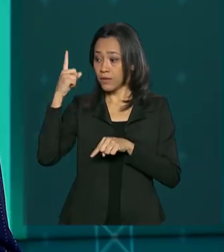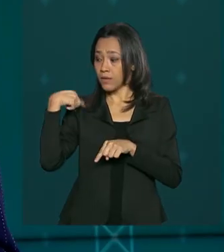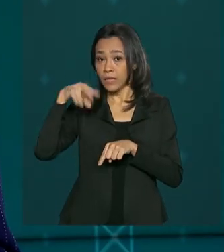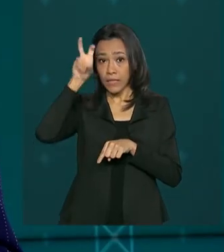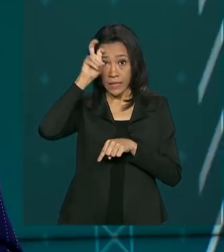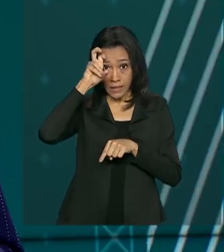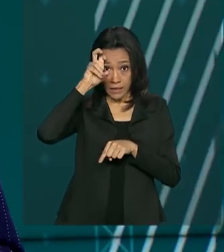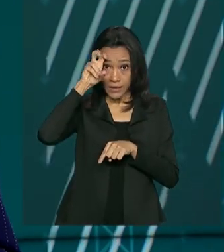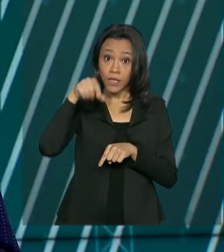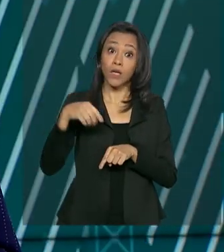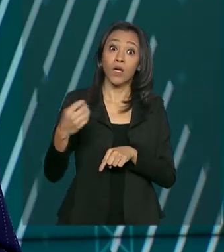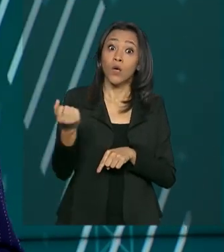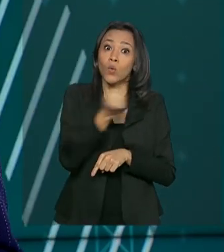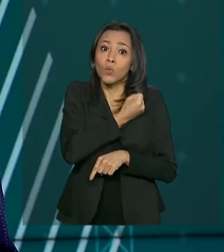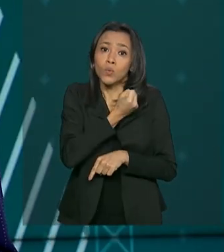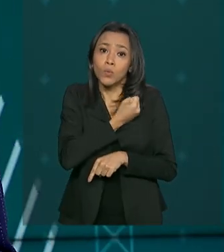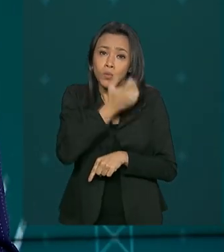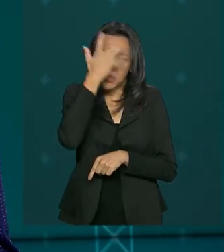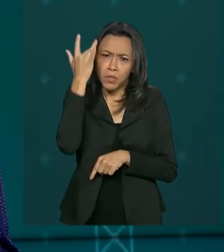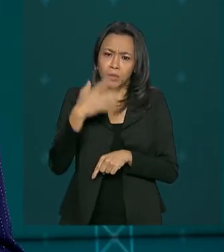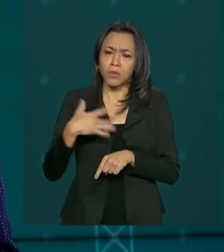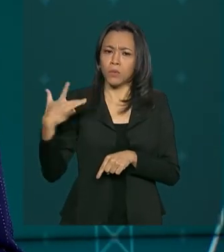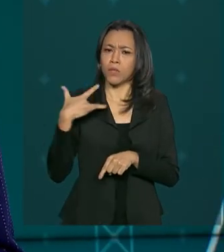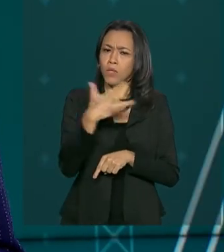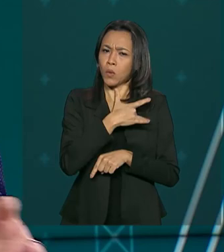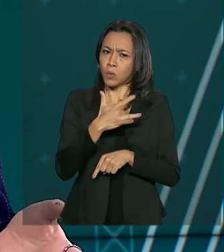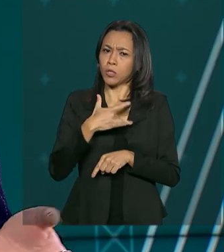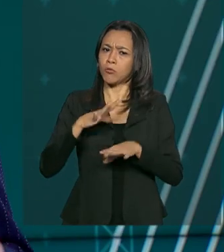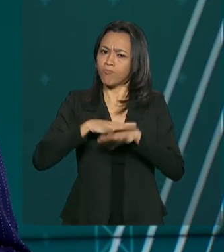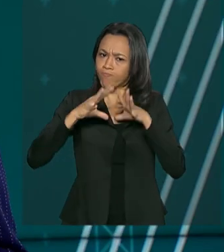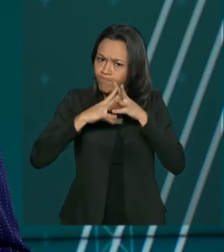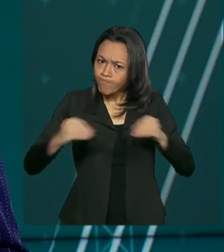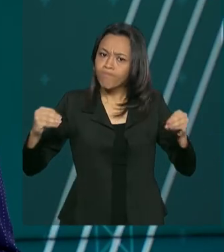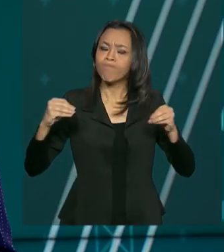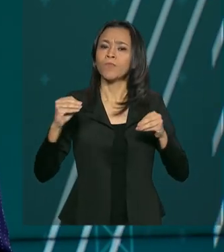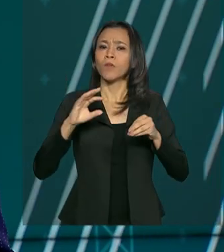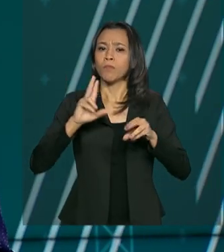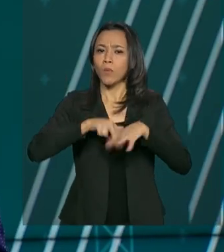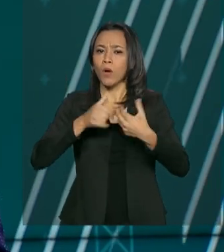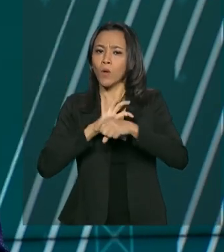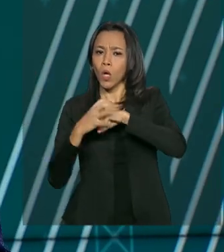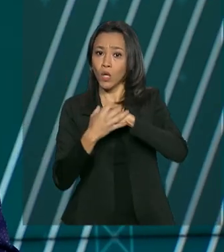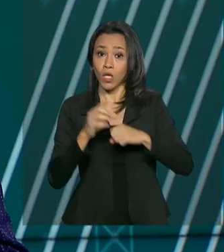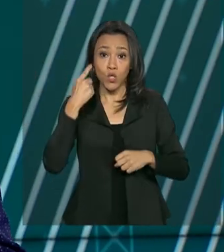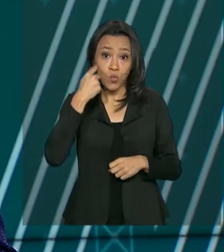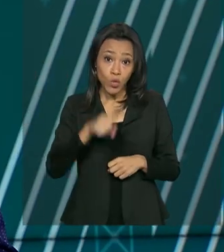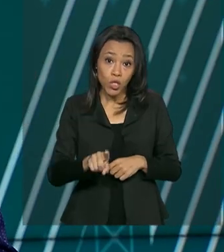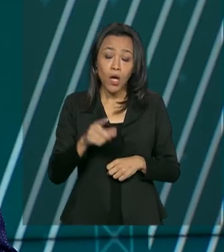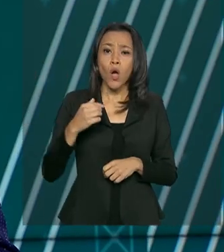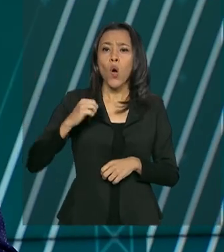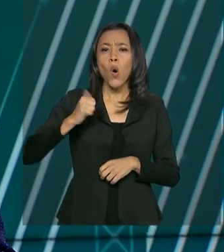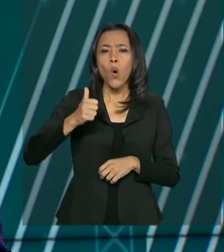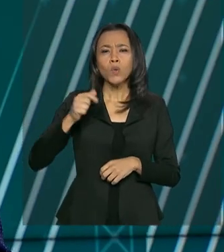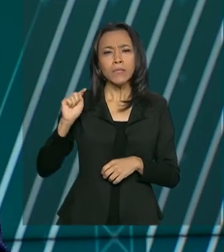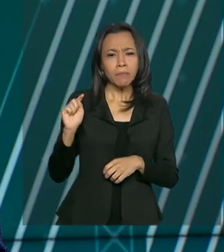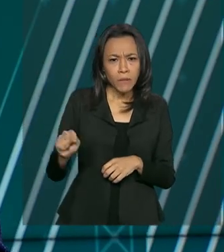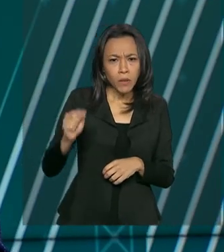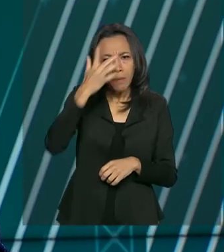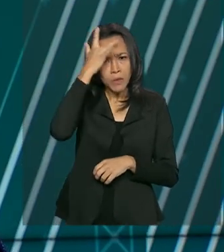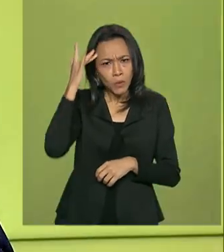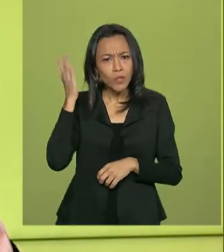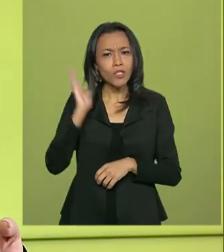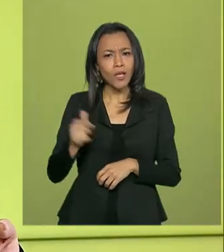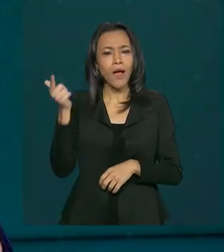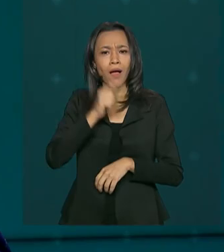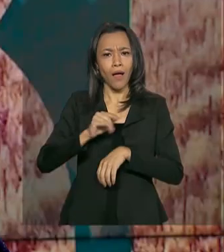número de pessoas recuperadas do coronavírus em um dia. Nas últimas 24 horas, quase 11 mil pacientes se curaram da